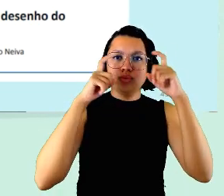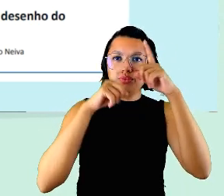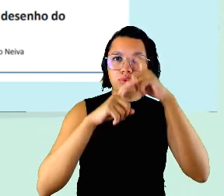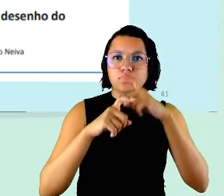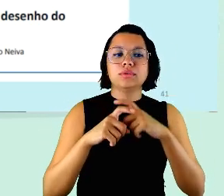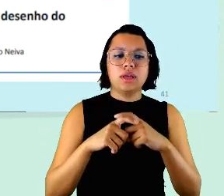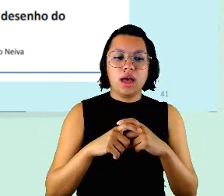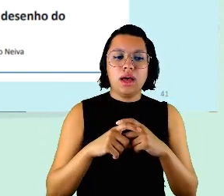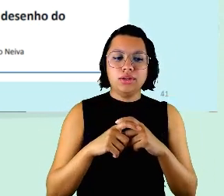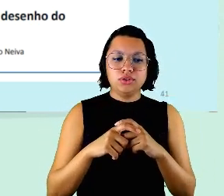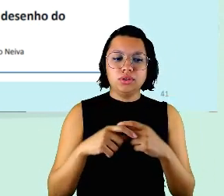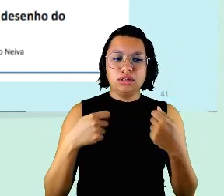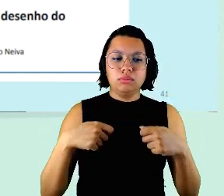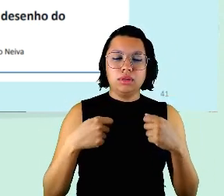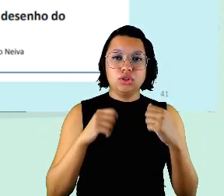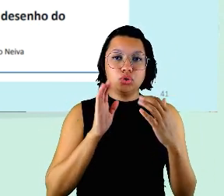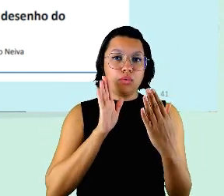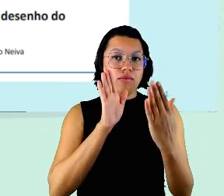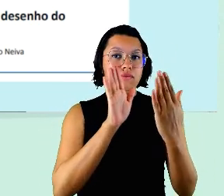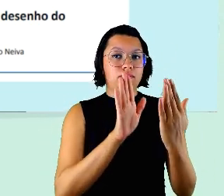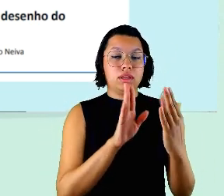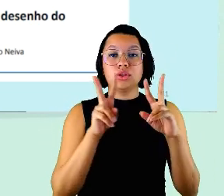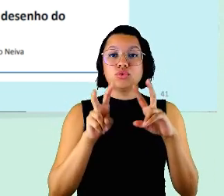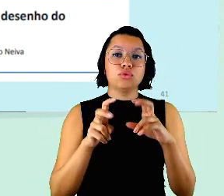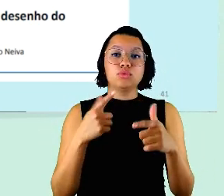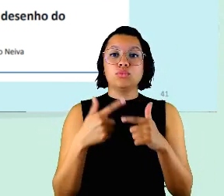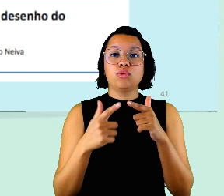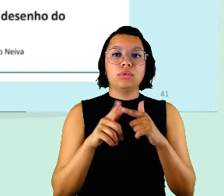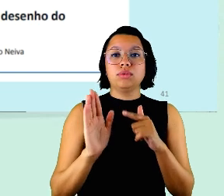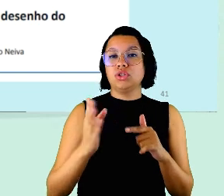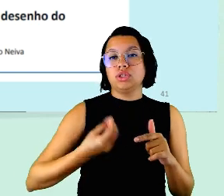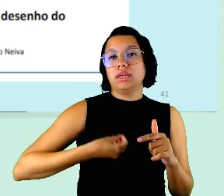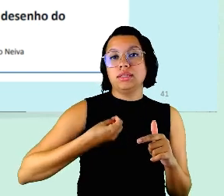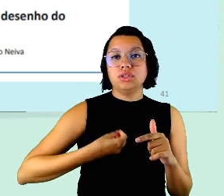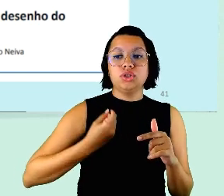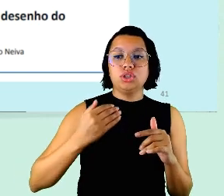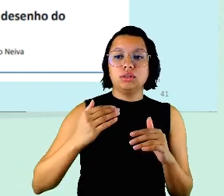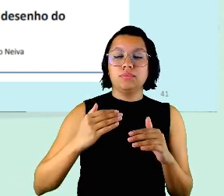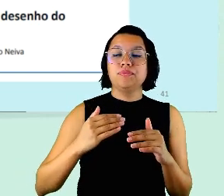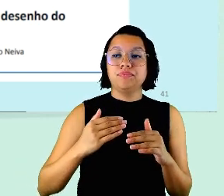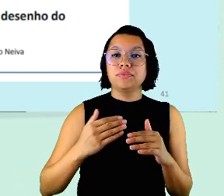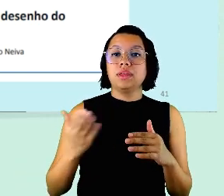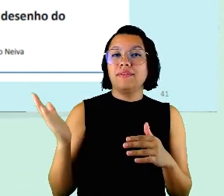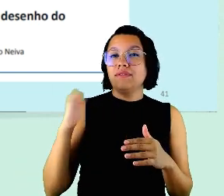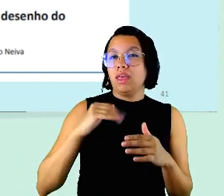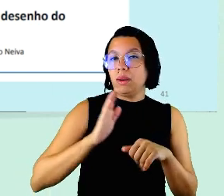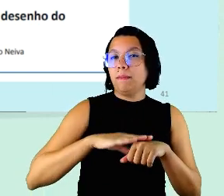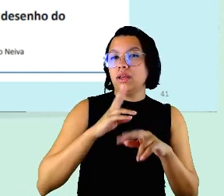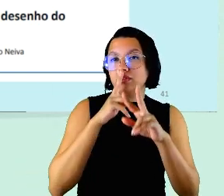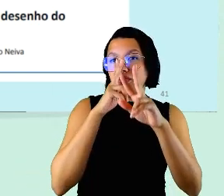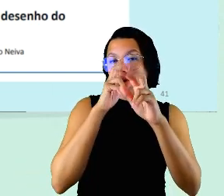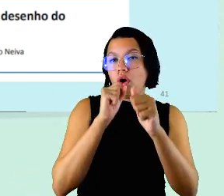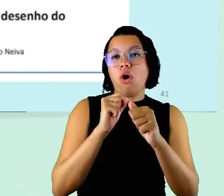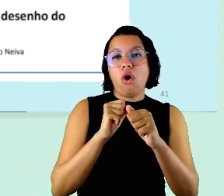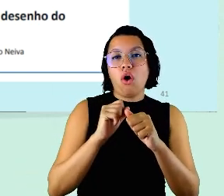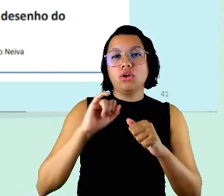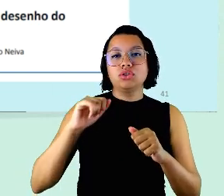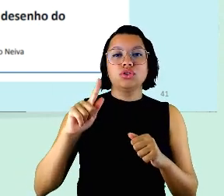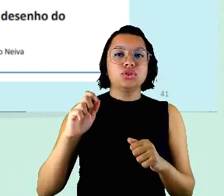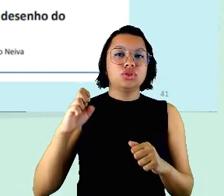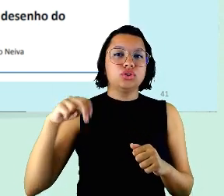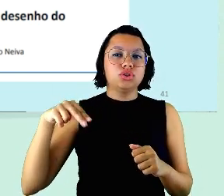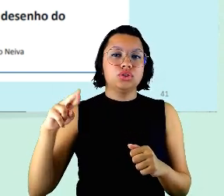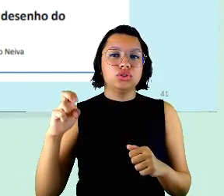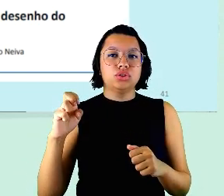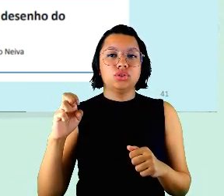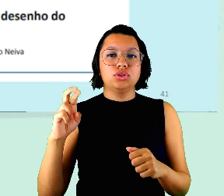que enfrentar desses problemas que já existiam e que emergiram mais fortemente as questões de gênero nós estamos fazendo agora